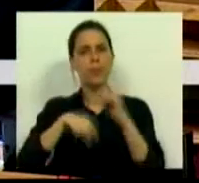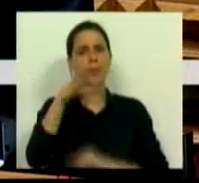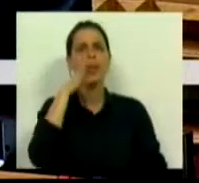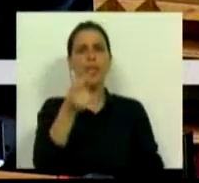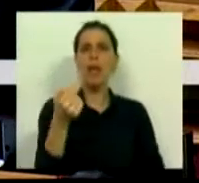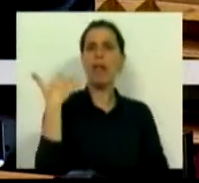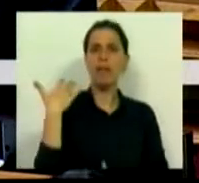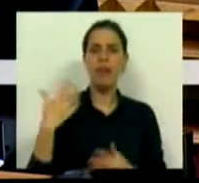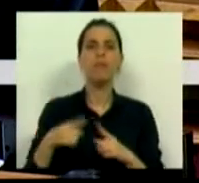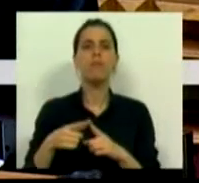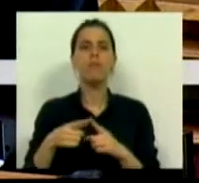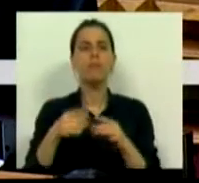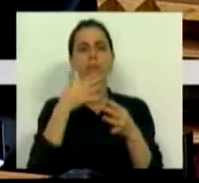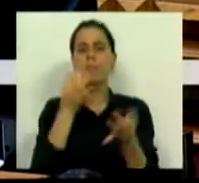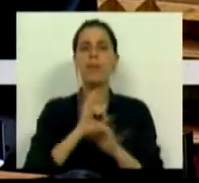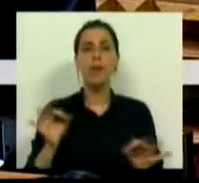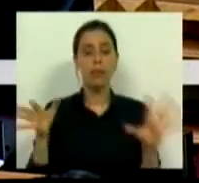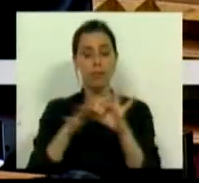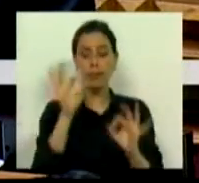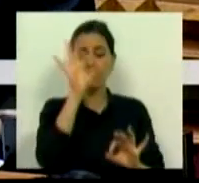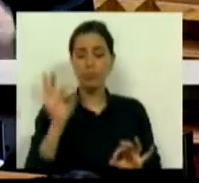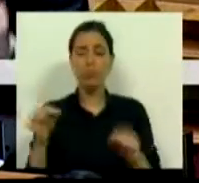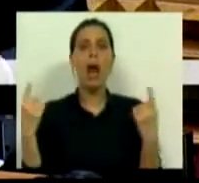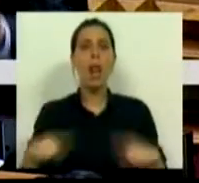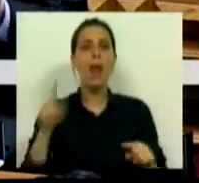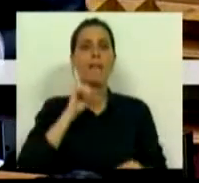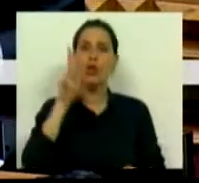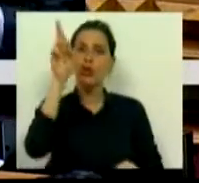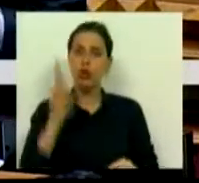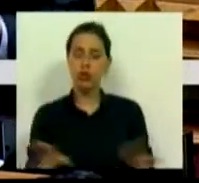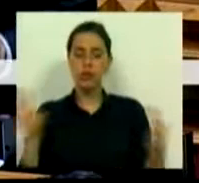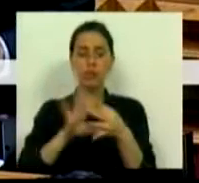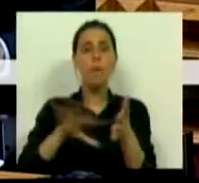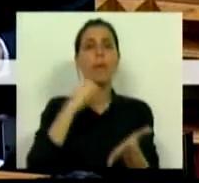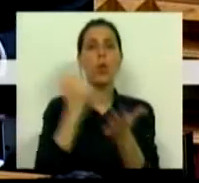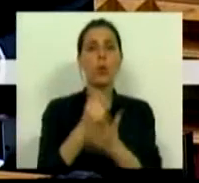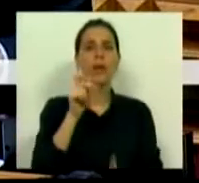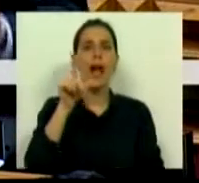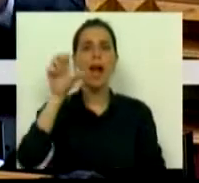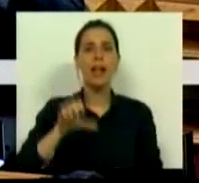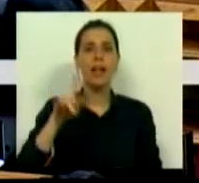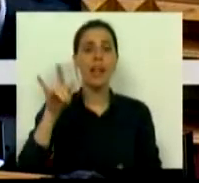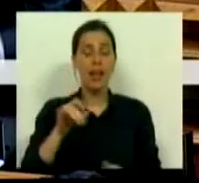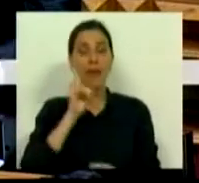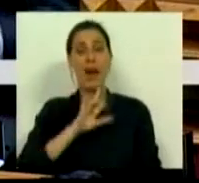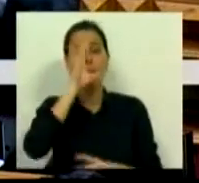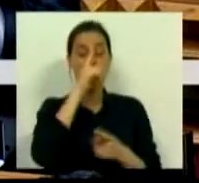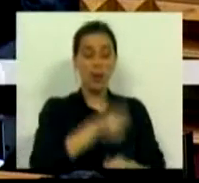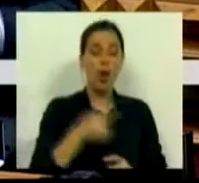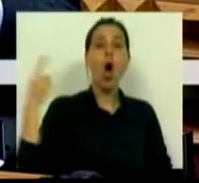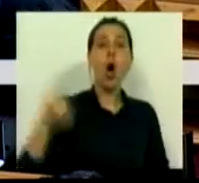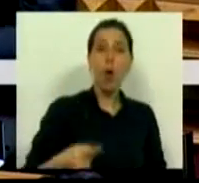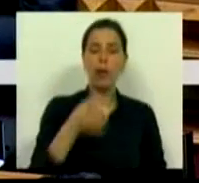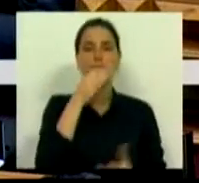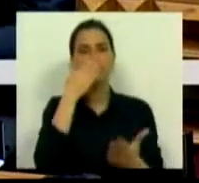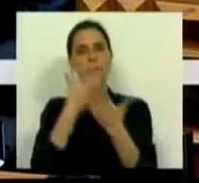disse há pouco que estão perfeitamente alocadas as verbas necessárias para concluir o Alqueva. A Ministra da Agricultura é obrigada